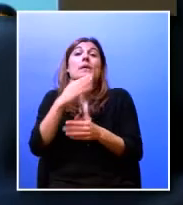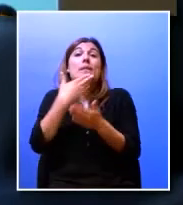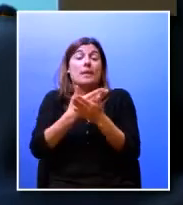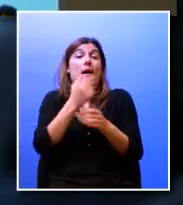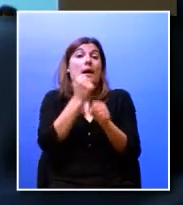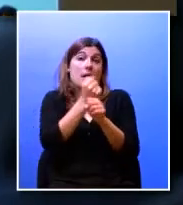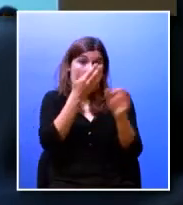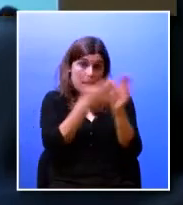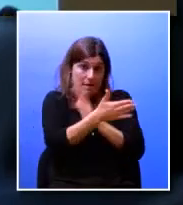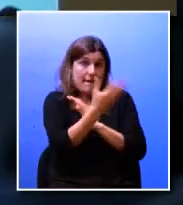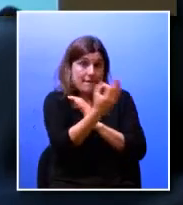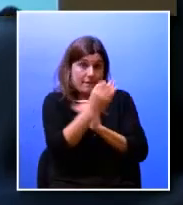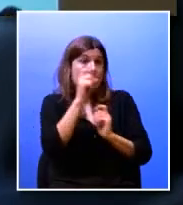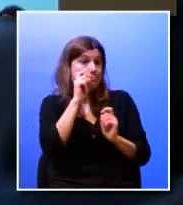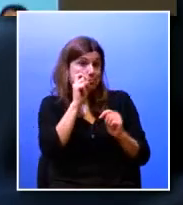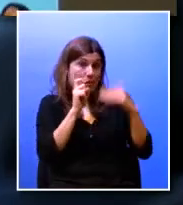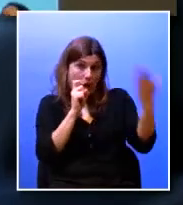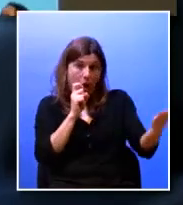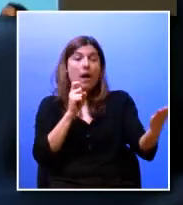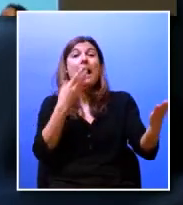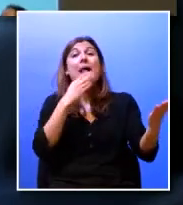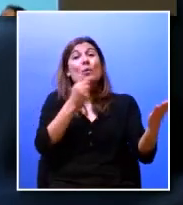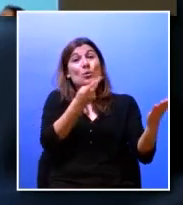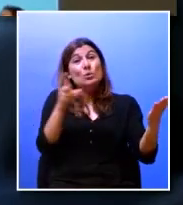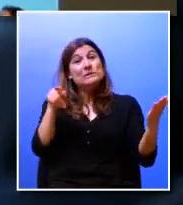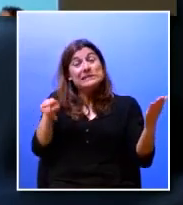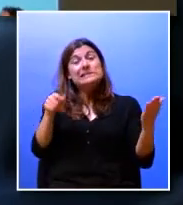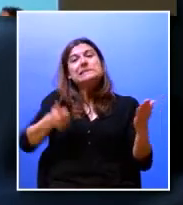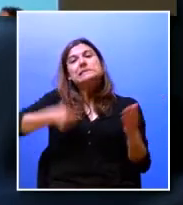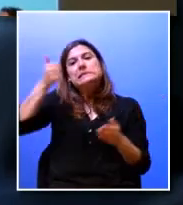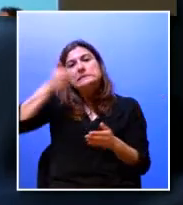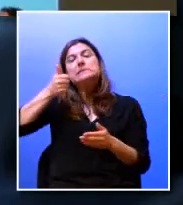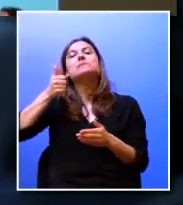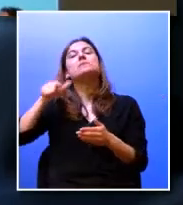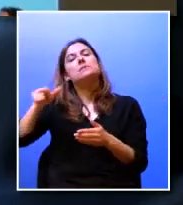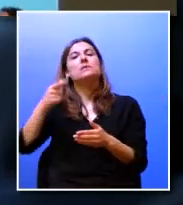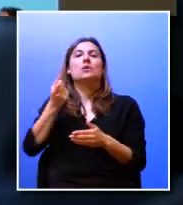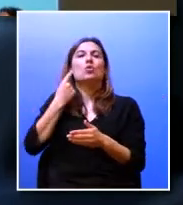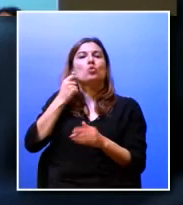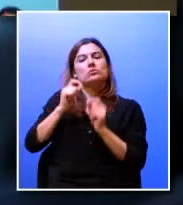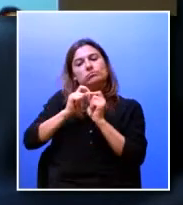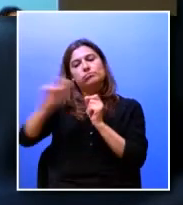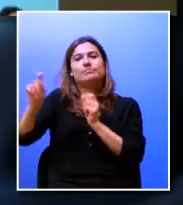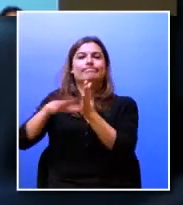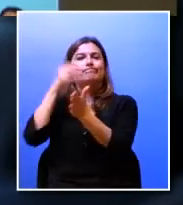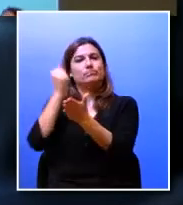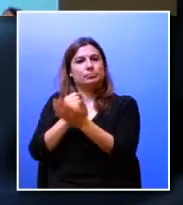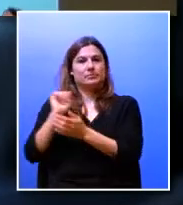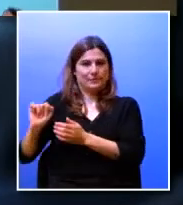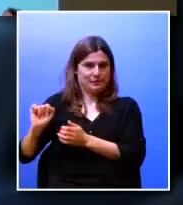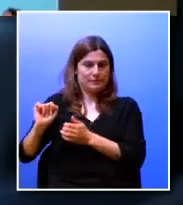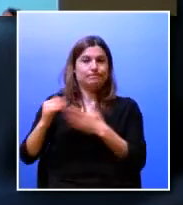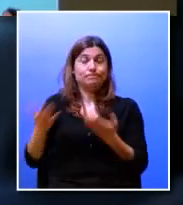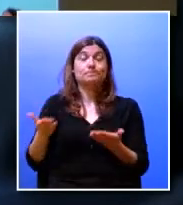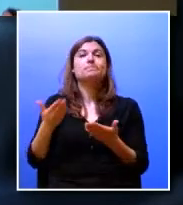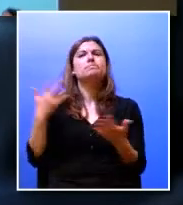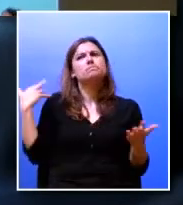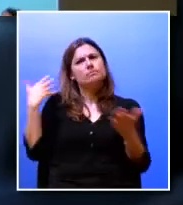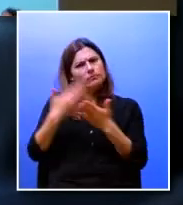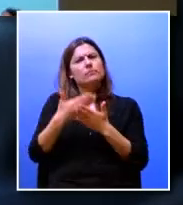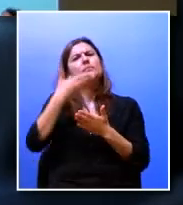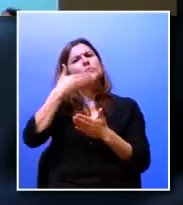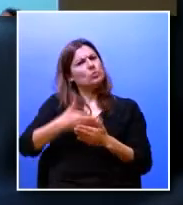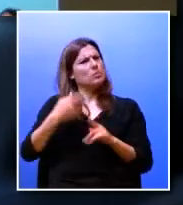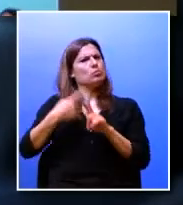a empregabilidade dele e destes alunos importa garantir de facto que os concluem o seu processo formativo tem sido uma experiência muito